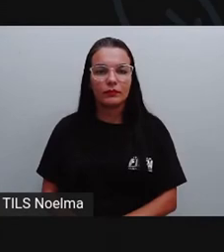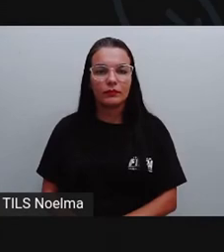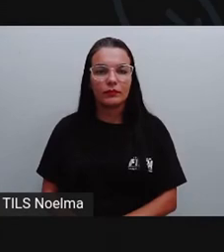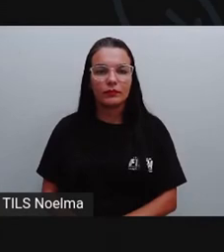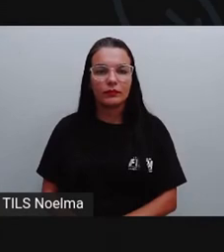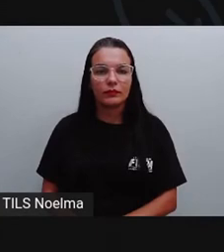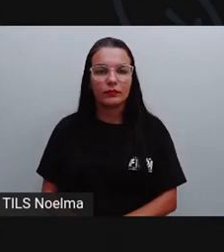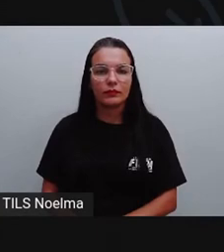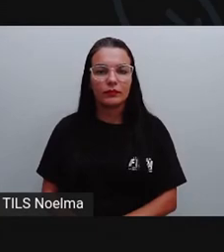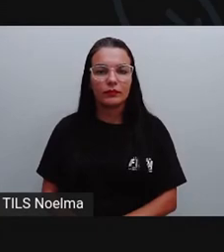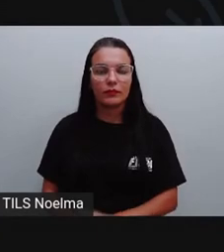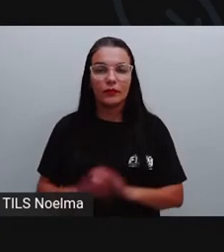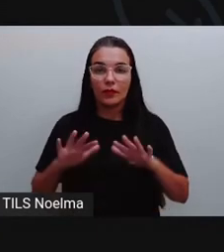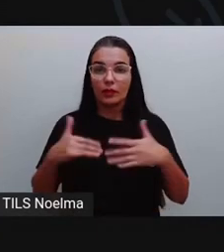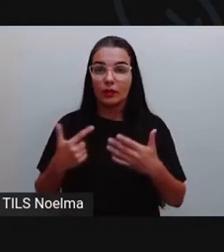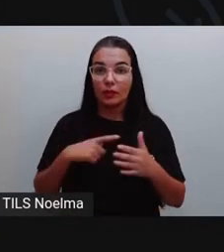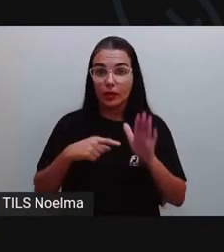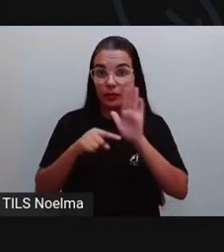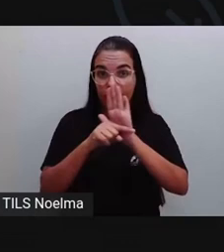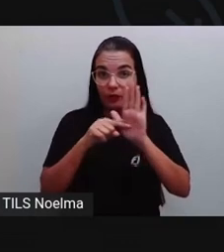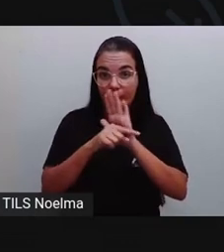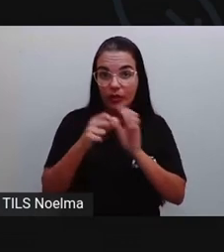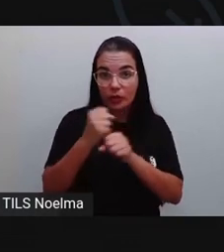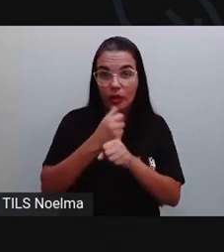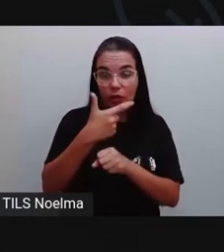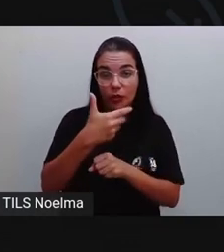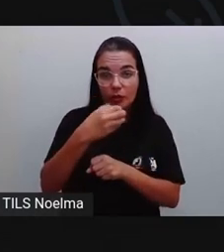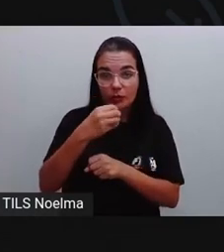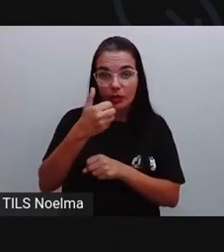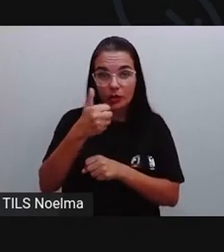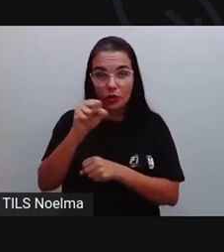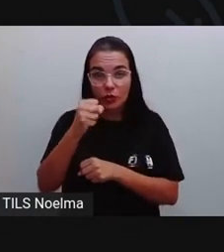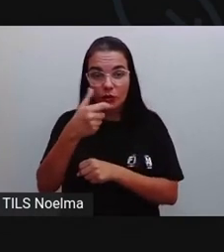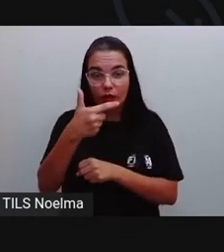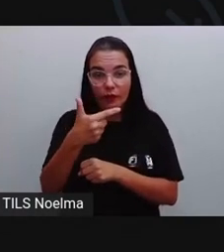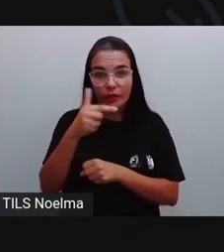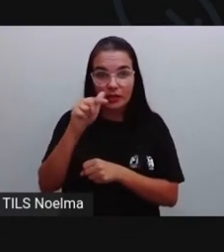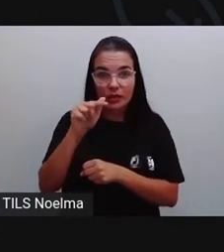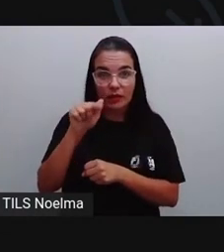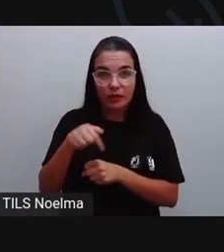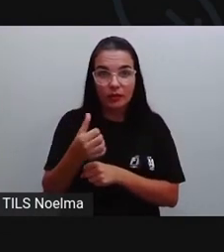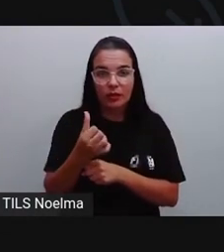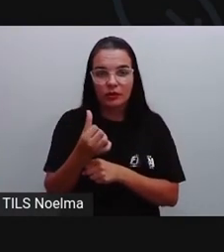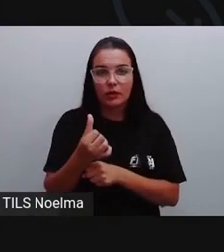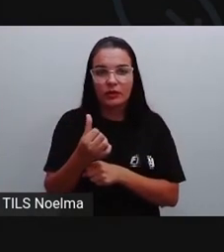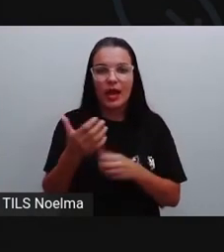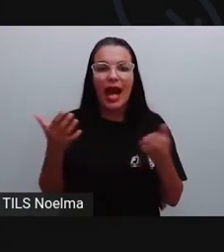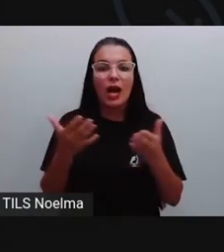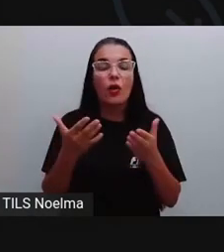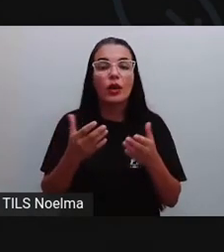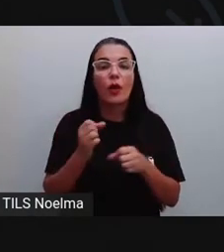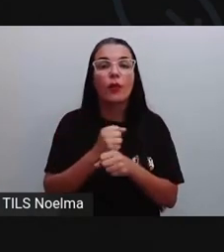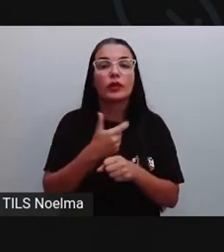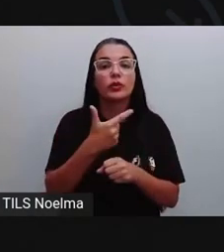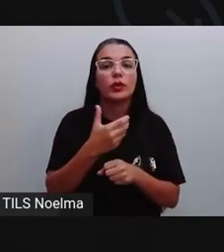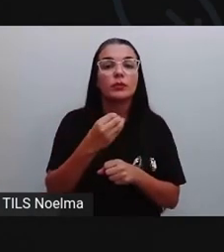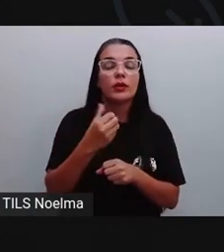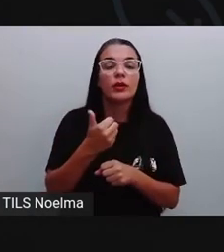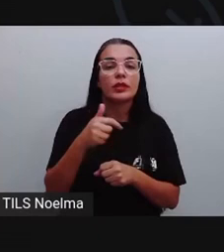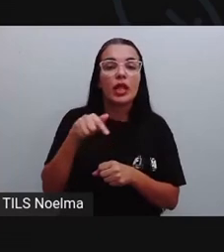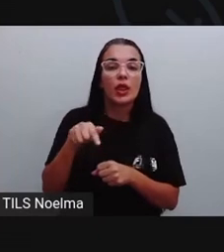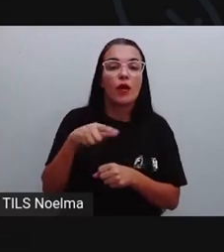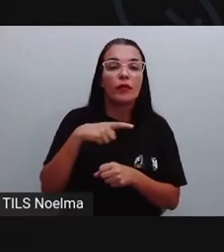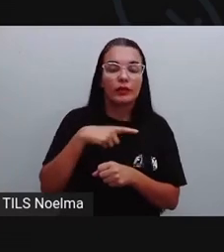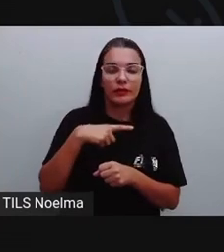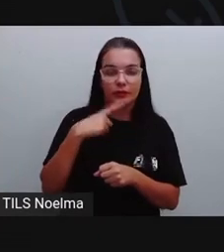2. Então, nós temos uma diferença de 27,6%. Já em 2019, olha